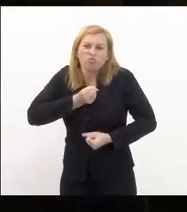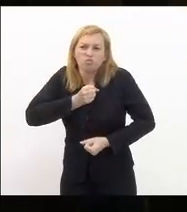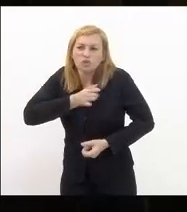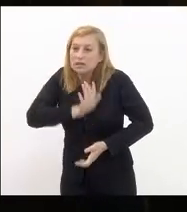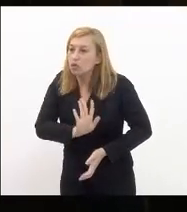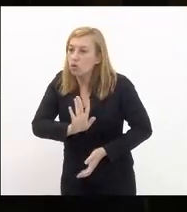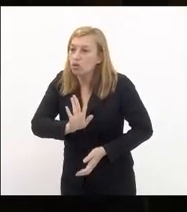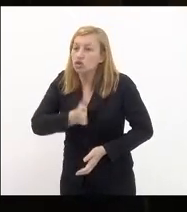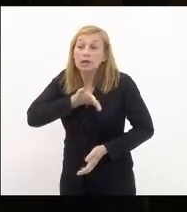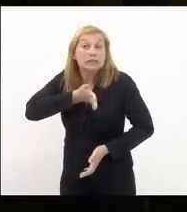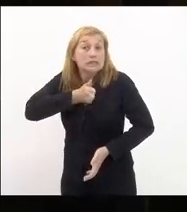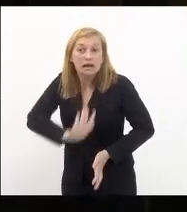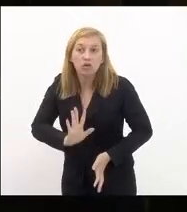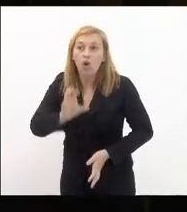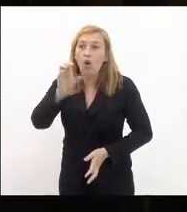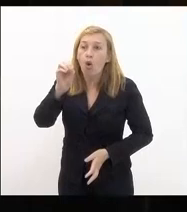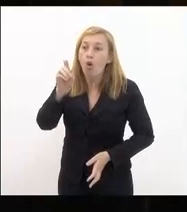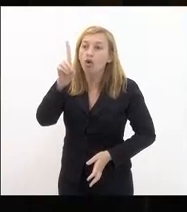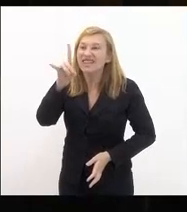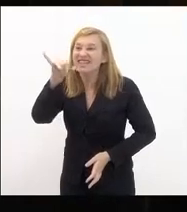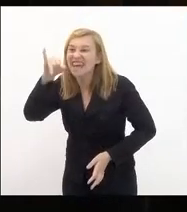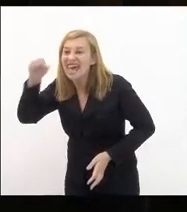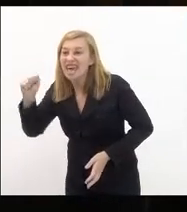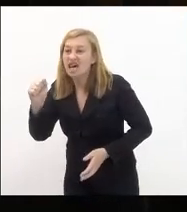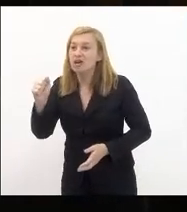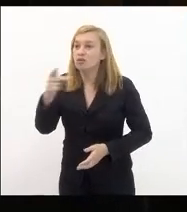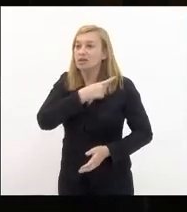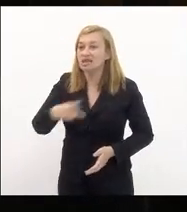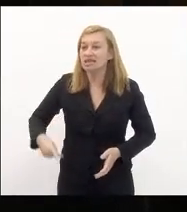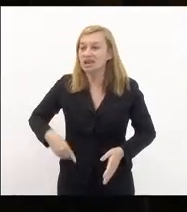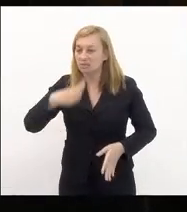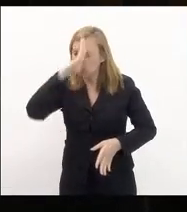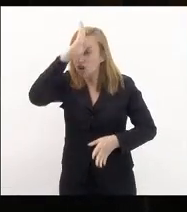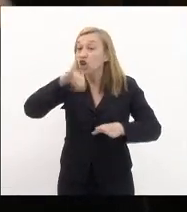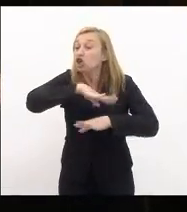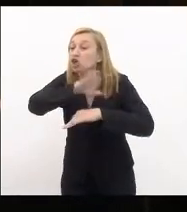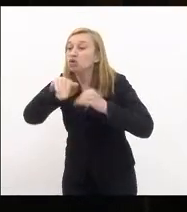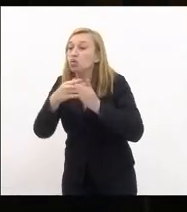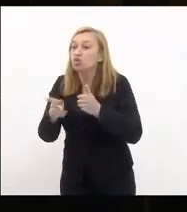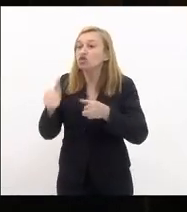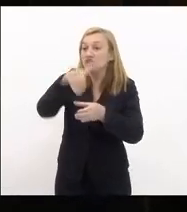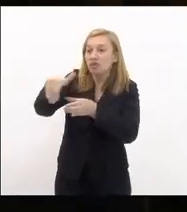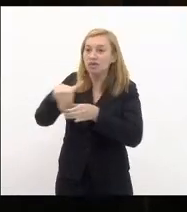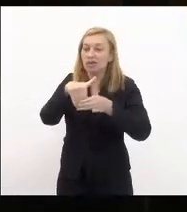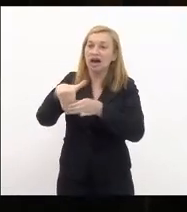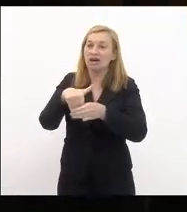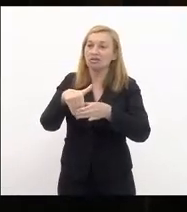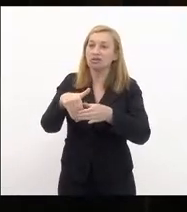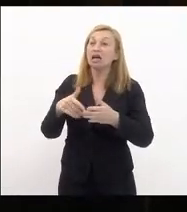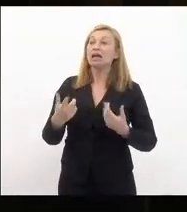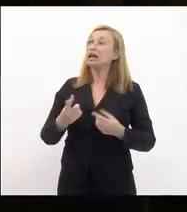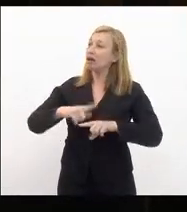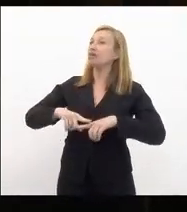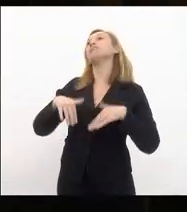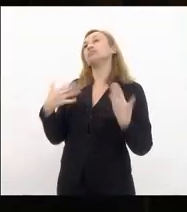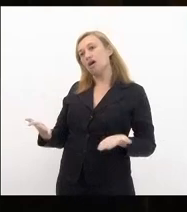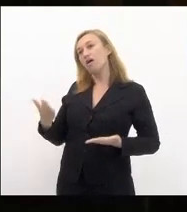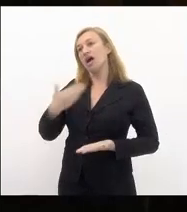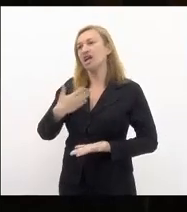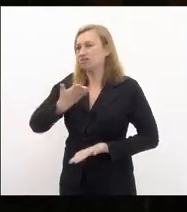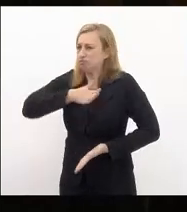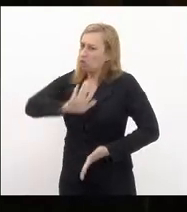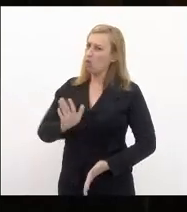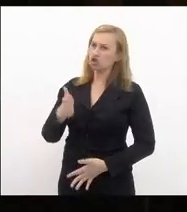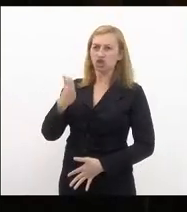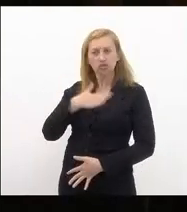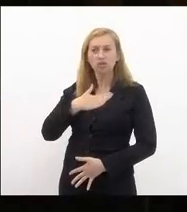veja bem odeia o presidente Bolsonaro e todos aqueles que votaram em Bolsonaro ora então ela me odeia porque eu sou um eleitor de Jair